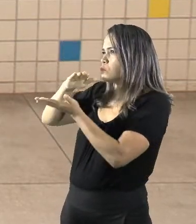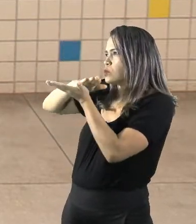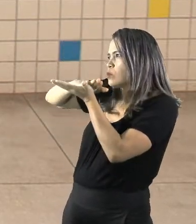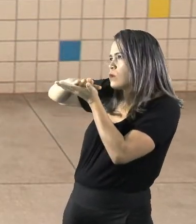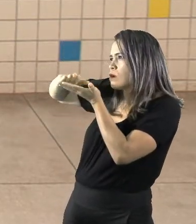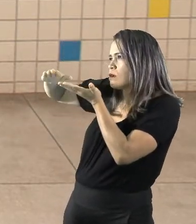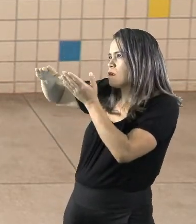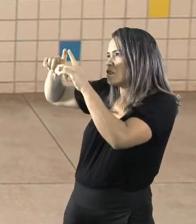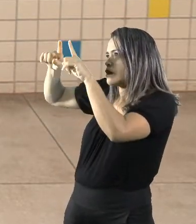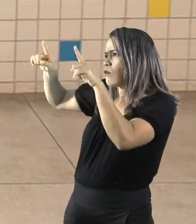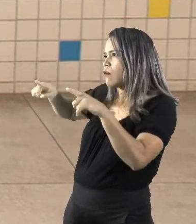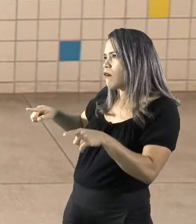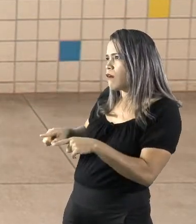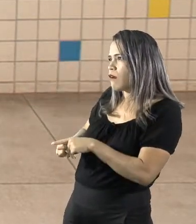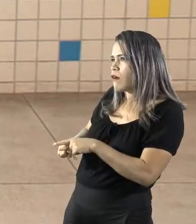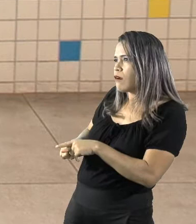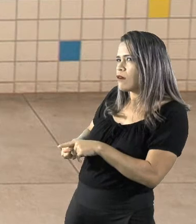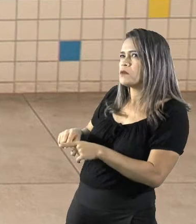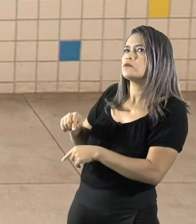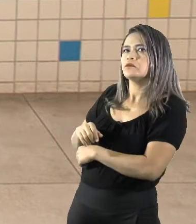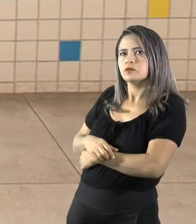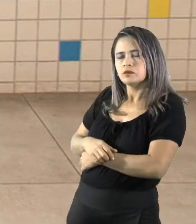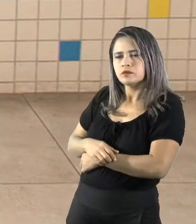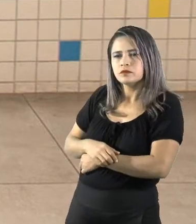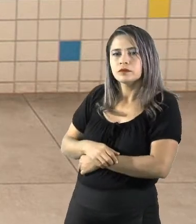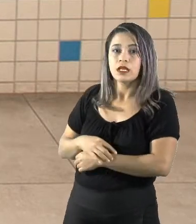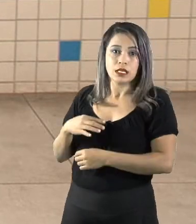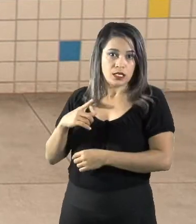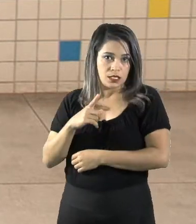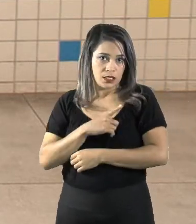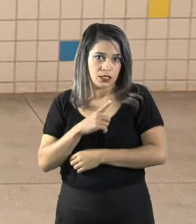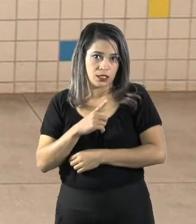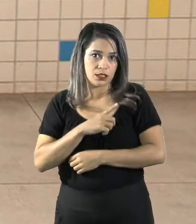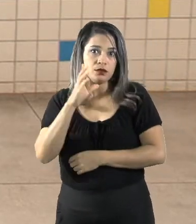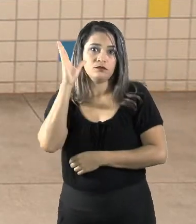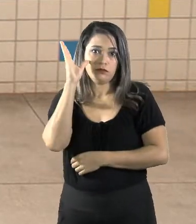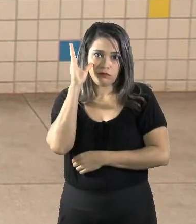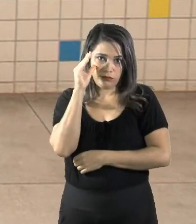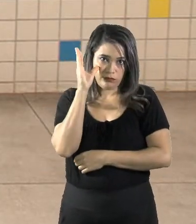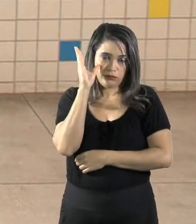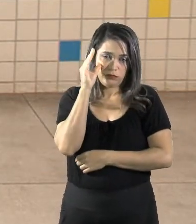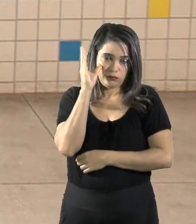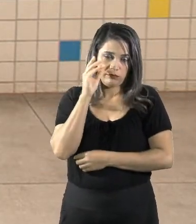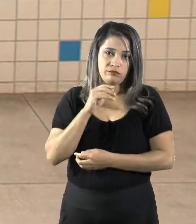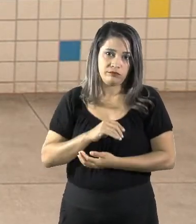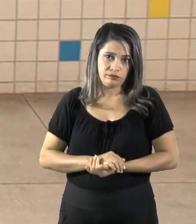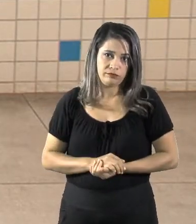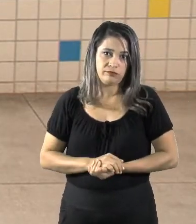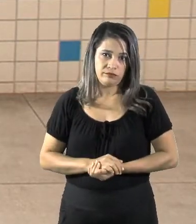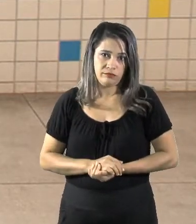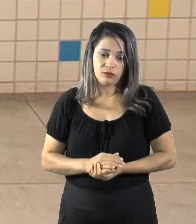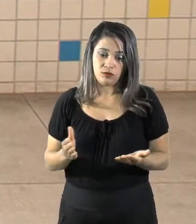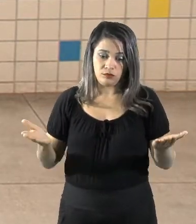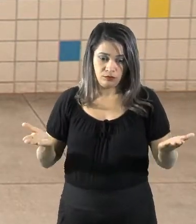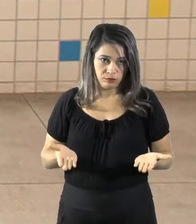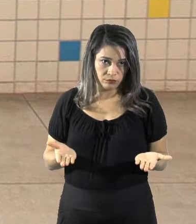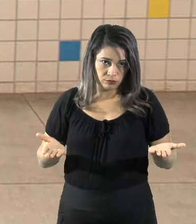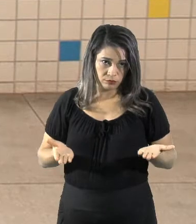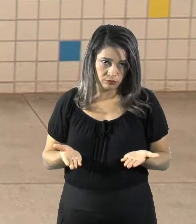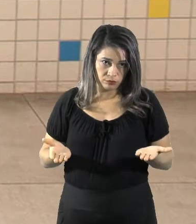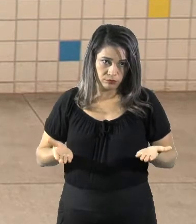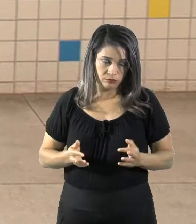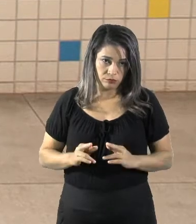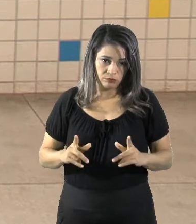Terra é quadrada e tudo mais. Então, eles tinham muita curiosidade a respeito disso, né? Hoje não, hoje nós já